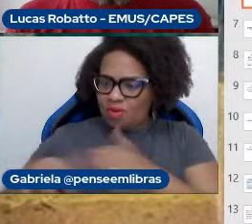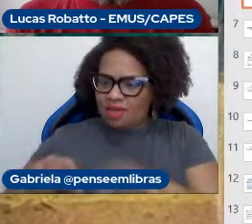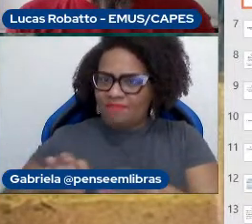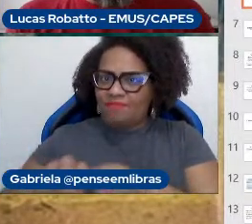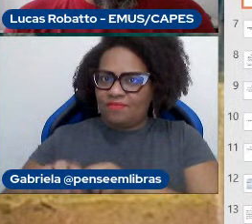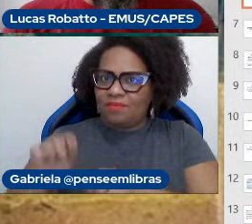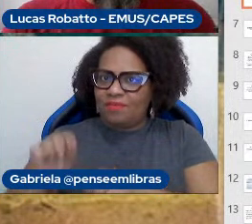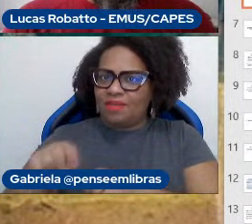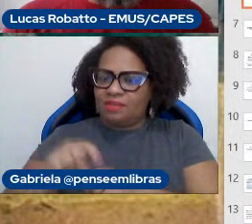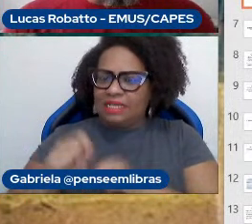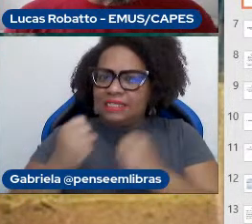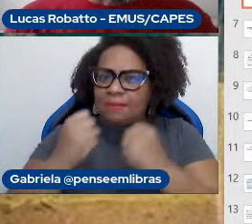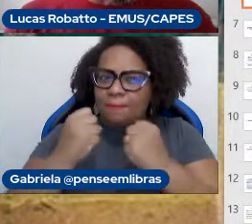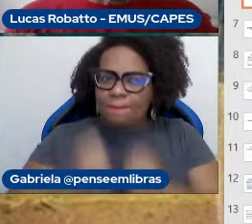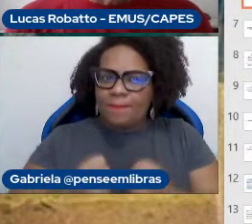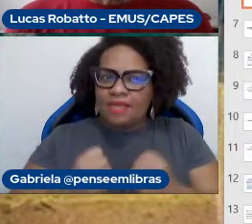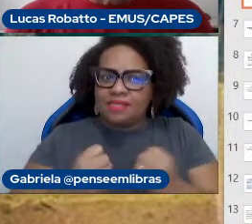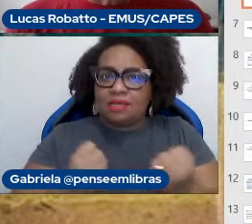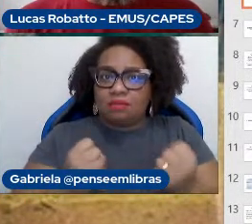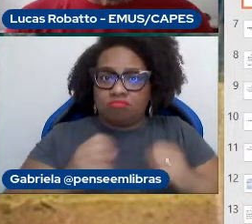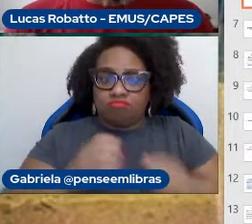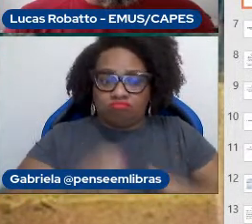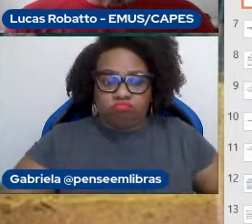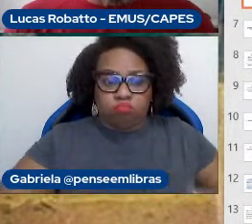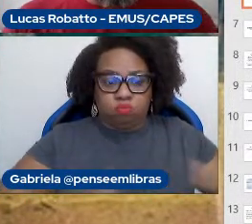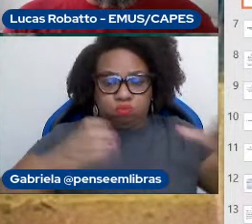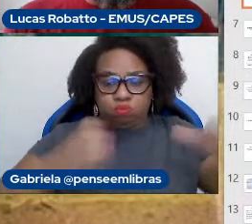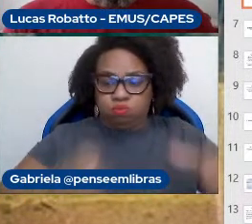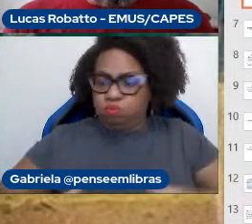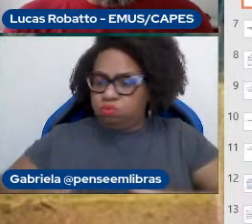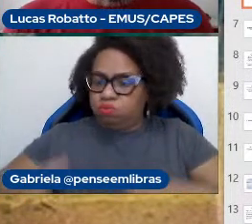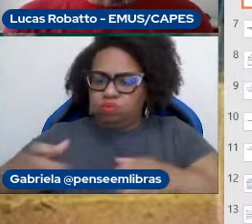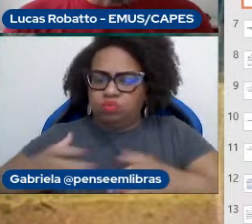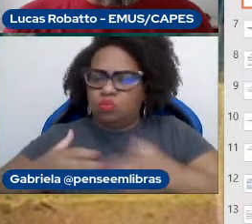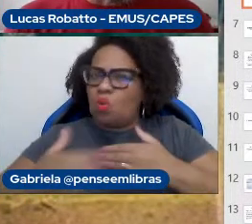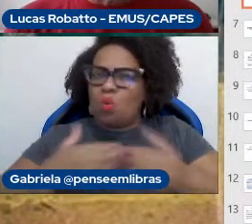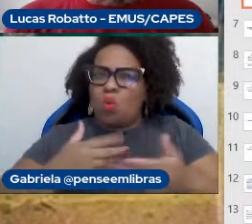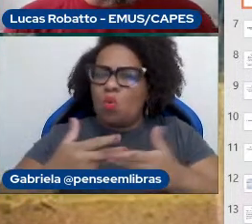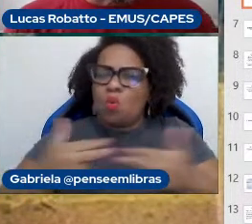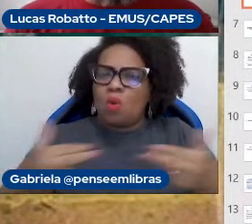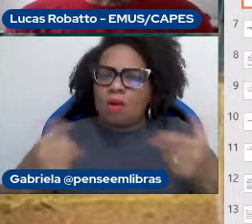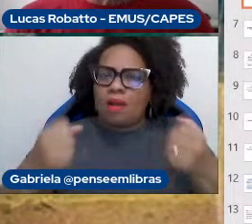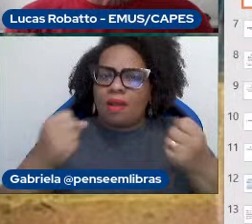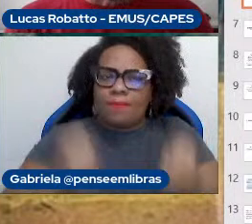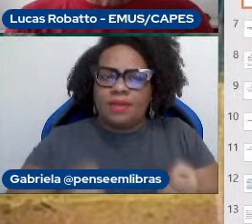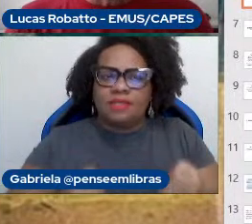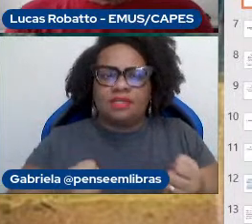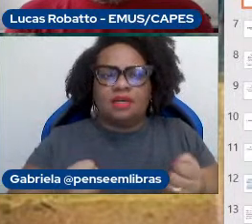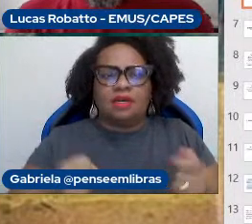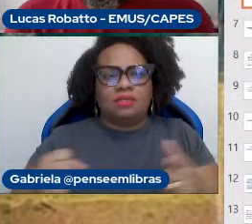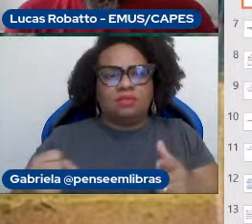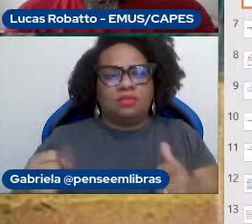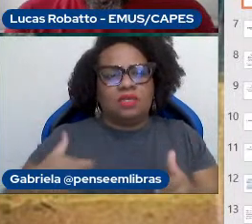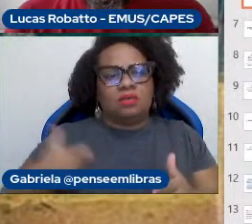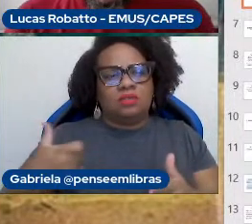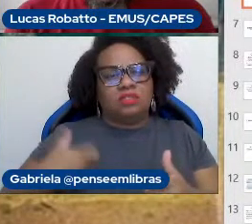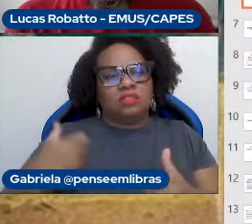pesados, tanto em peso quanto em dificuldade de tocar, para atingir ambientes maiores, a sonoridade mais forte.